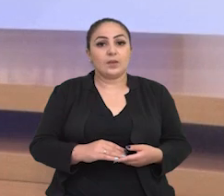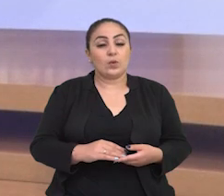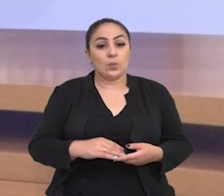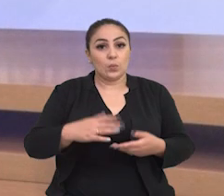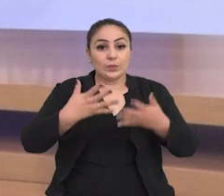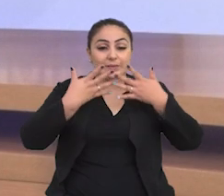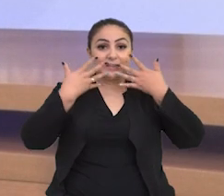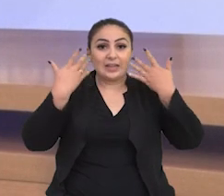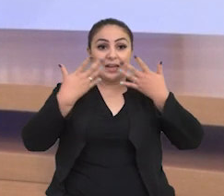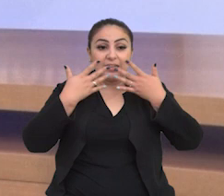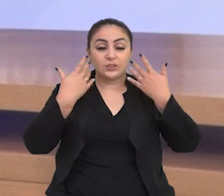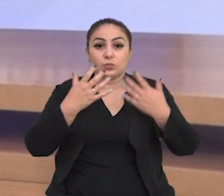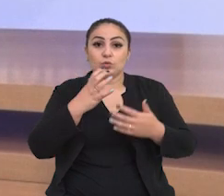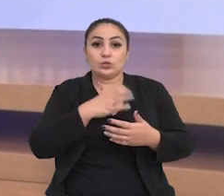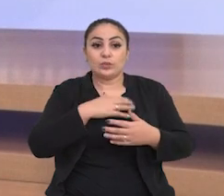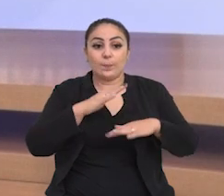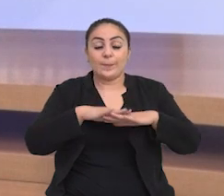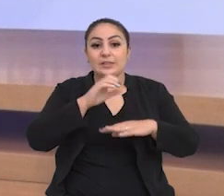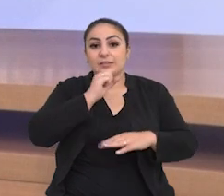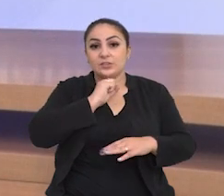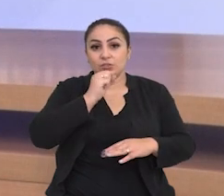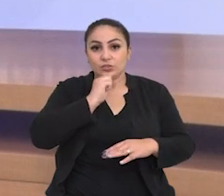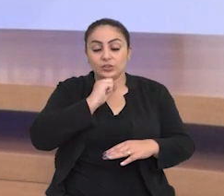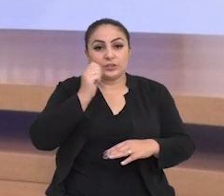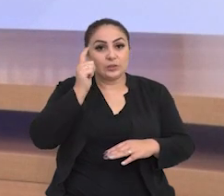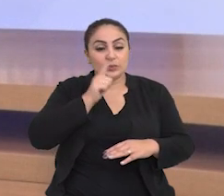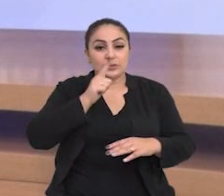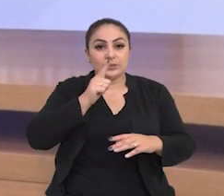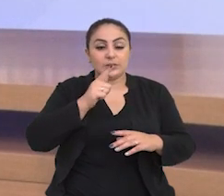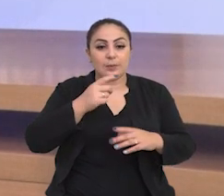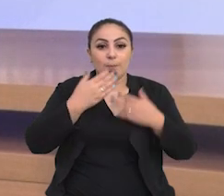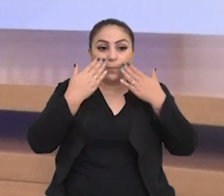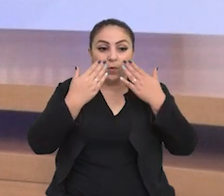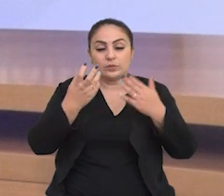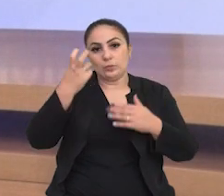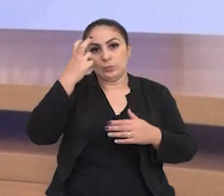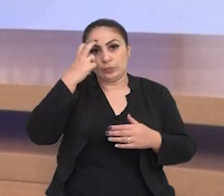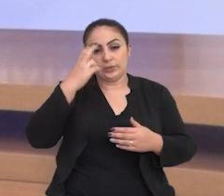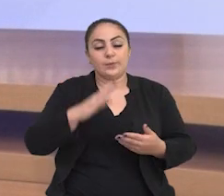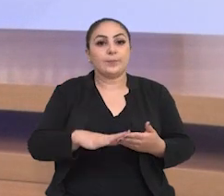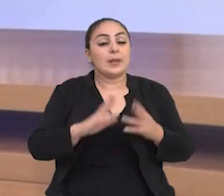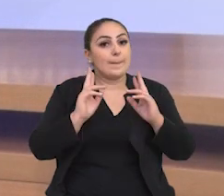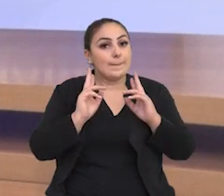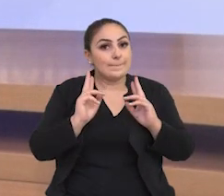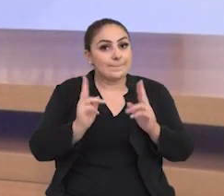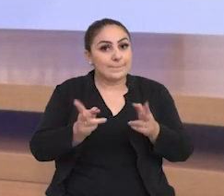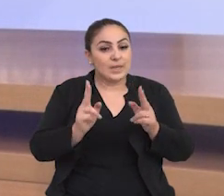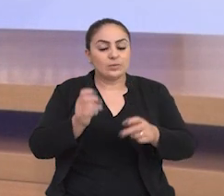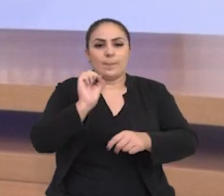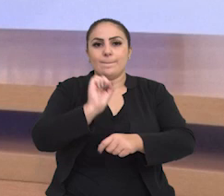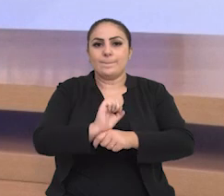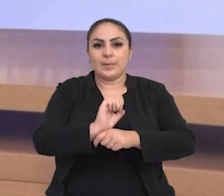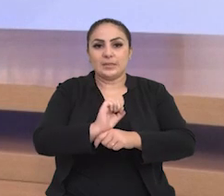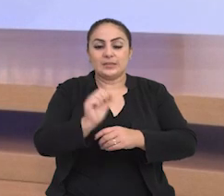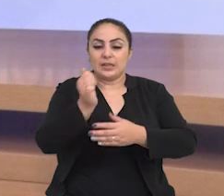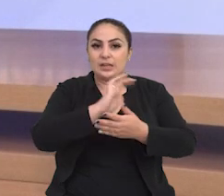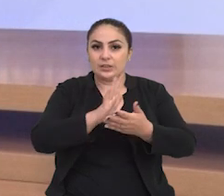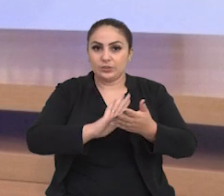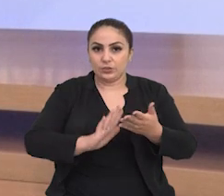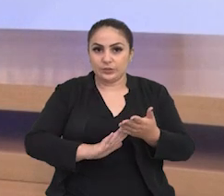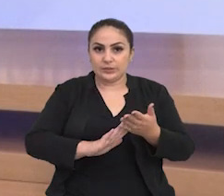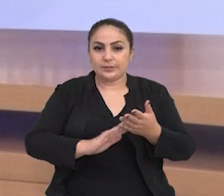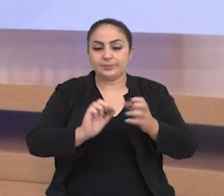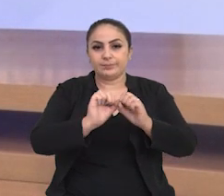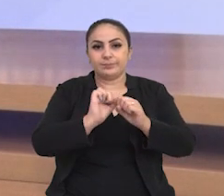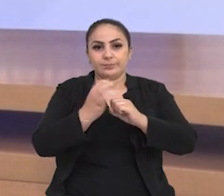O teatro é uma das formas mais antigas de manifestação cultural. E mesmo com a paralisação das